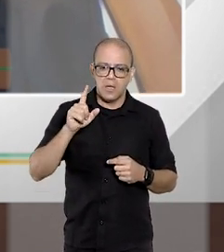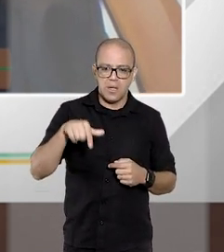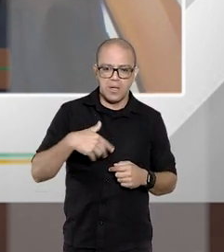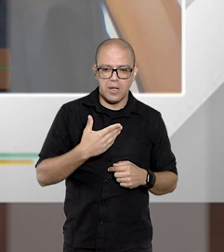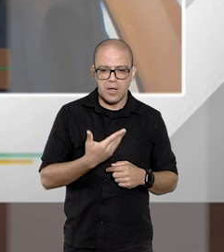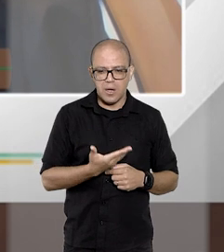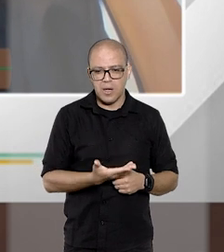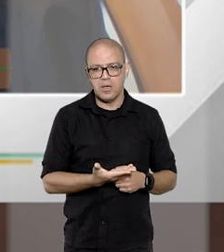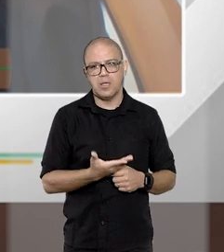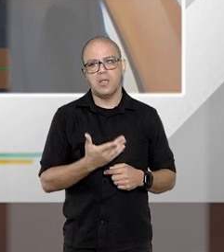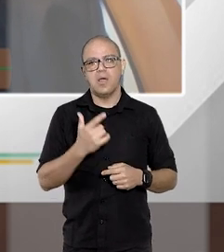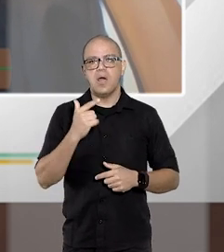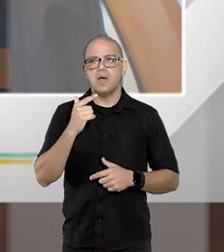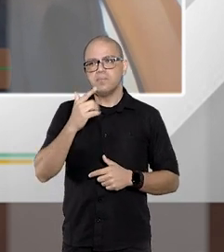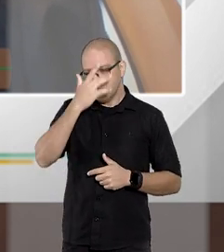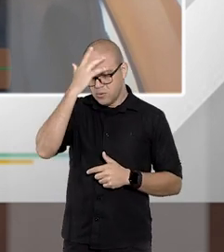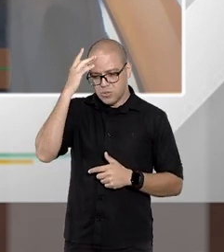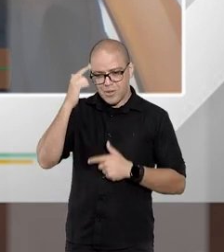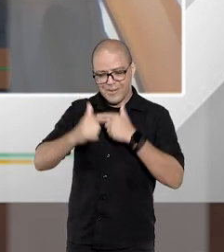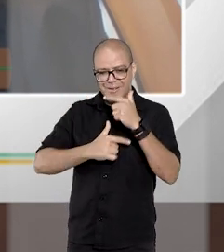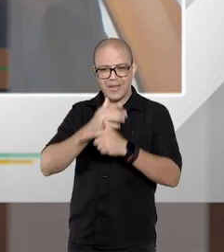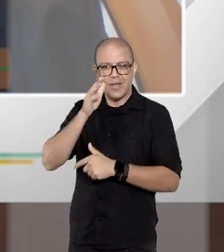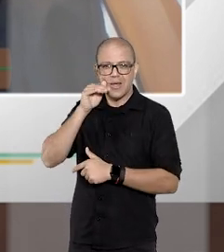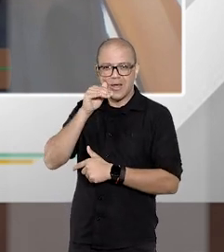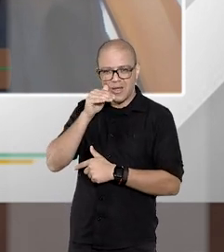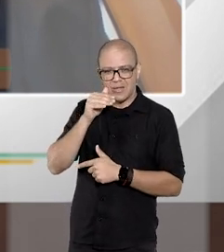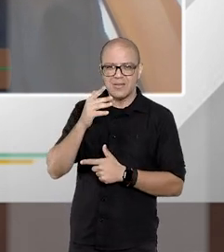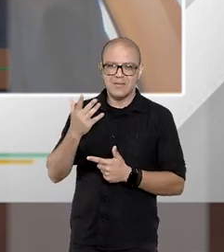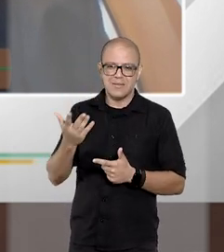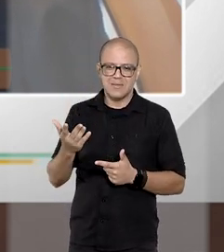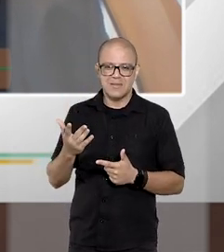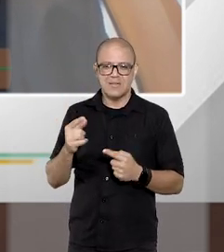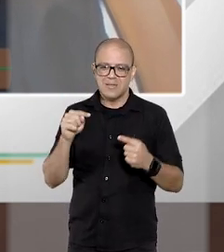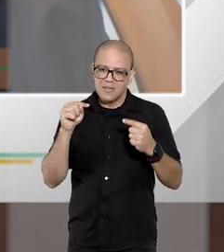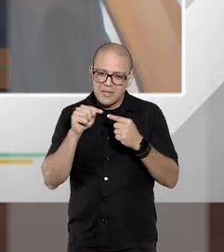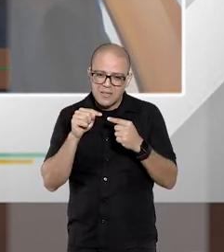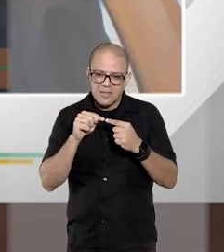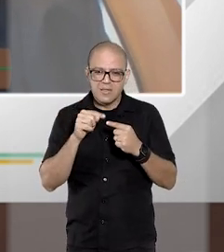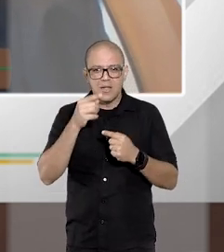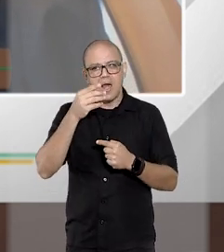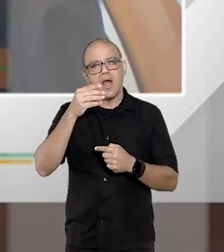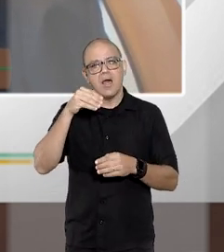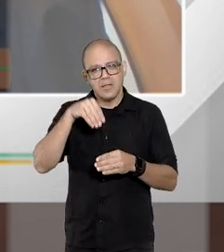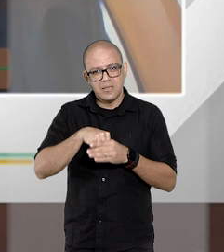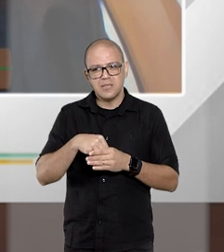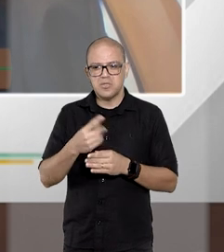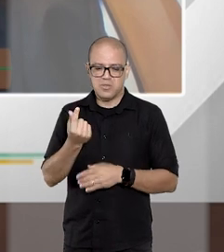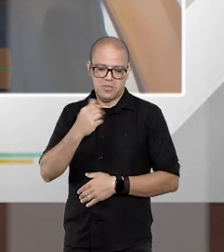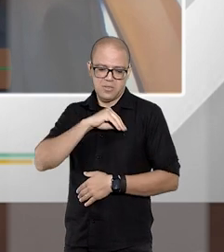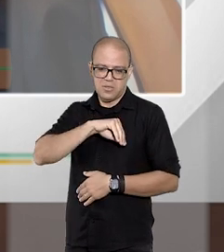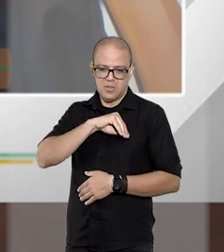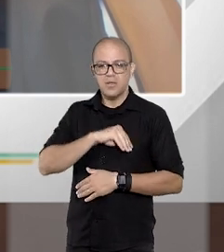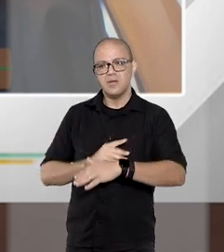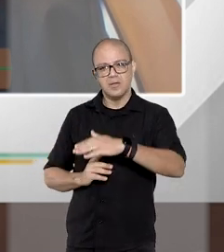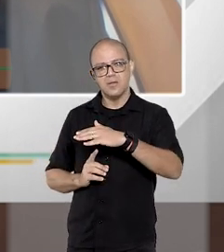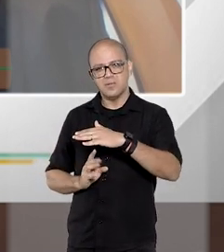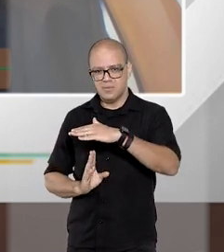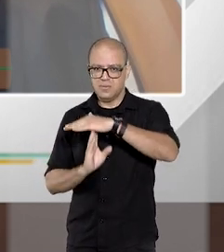funcionais ligadas a servidor público quando se enquadram dentro do valor de alçada